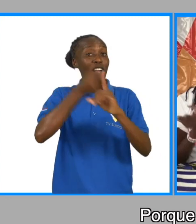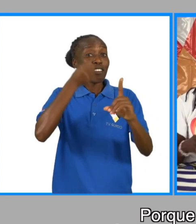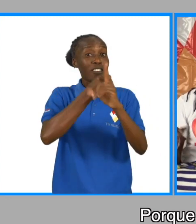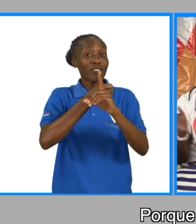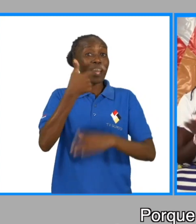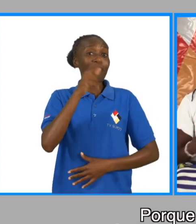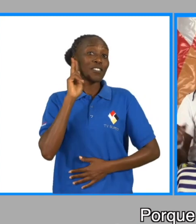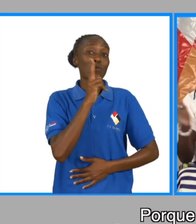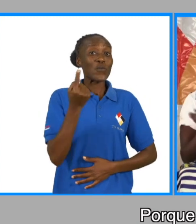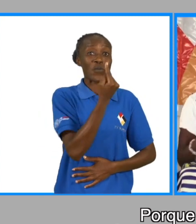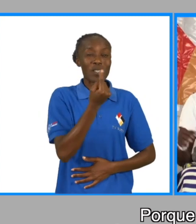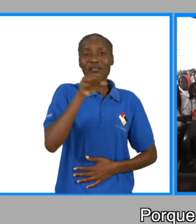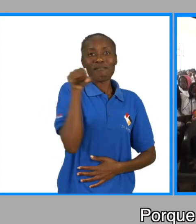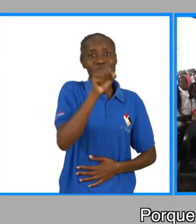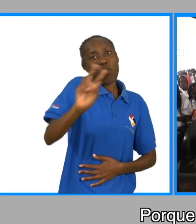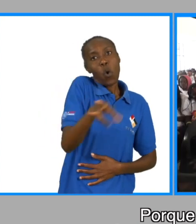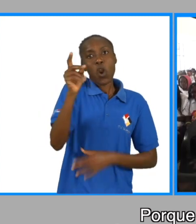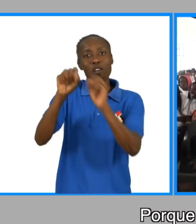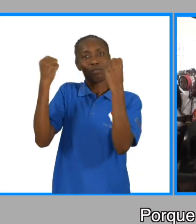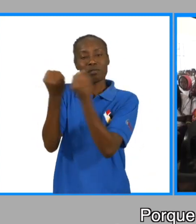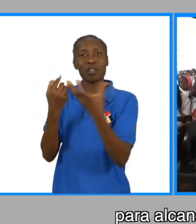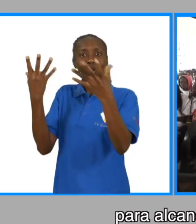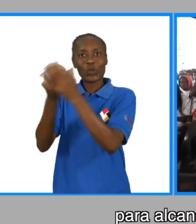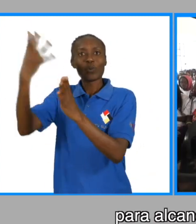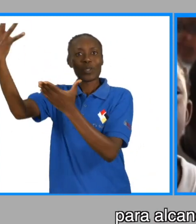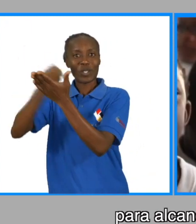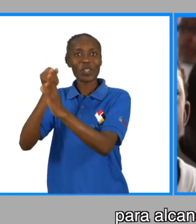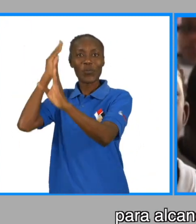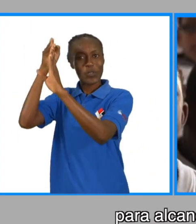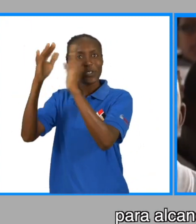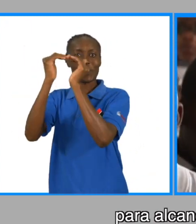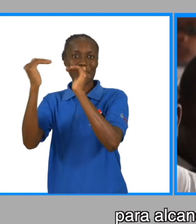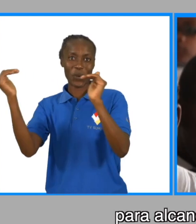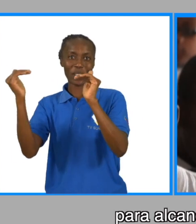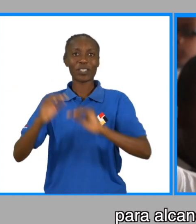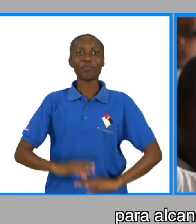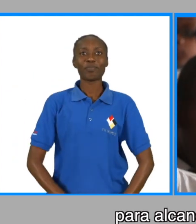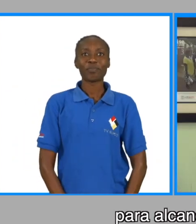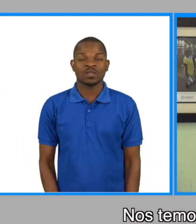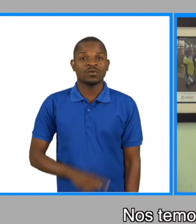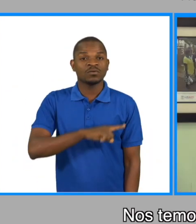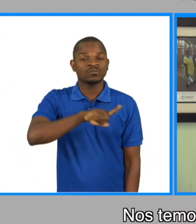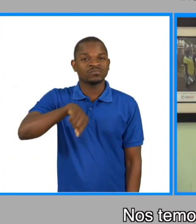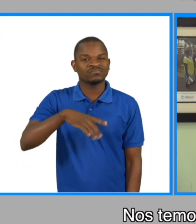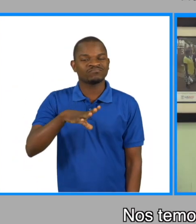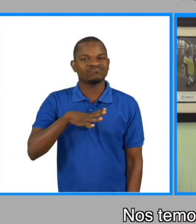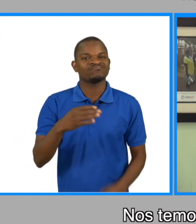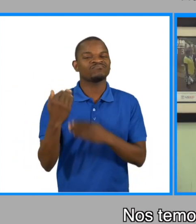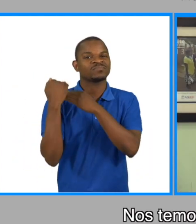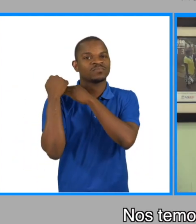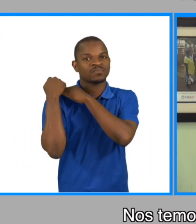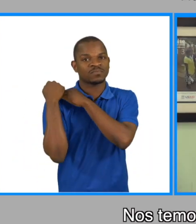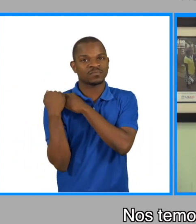Porque a luta não é só nossa, juntámonos as outras organizações para alcançar os mesmos objetivos. Nós temos